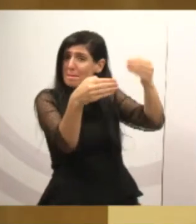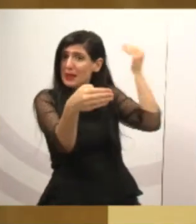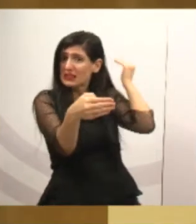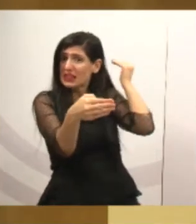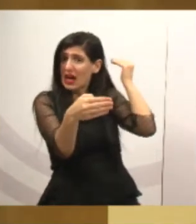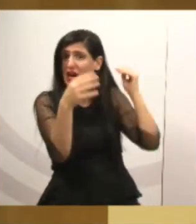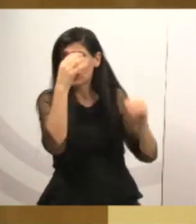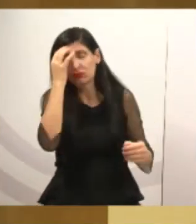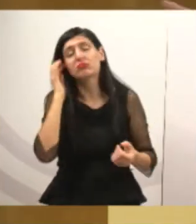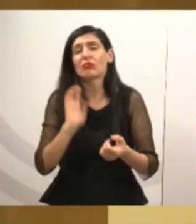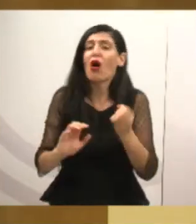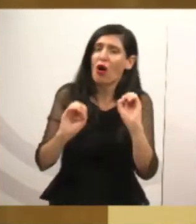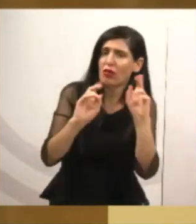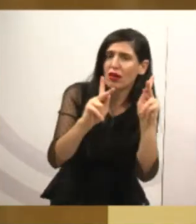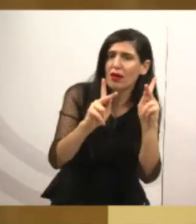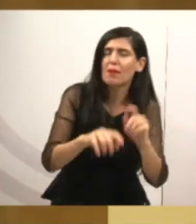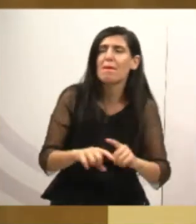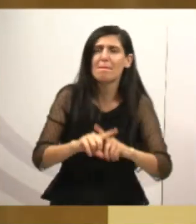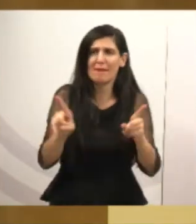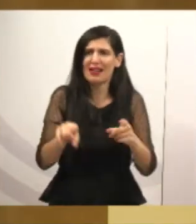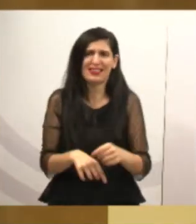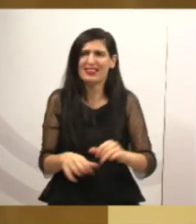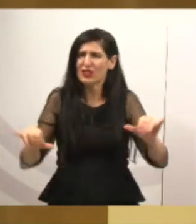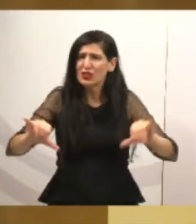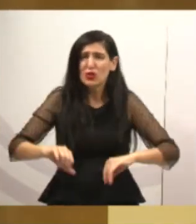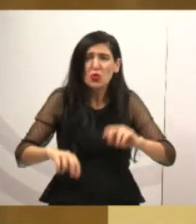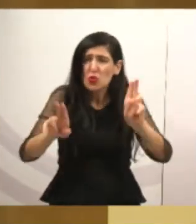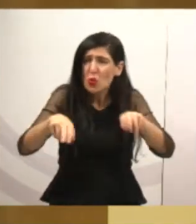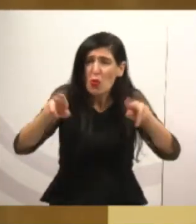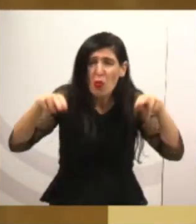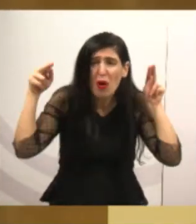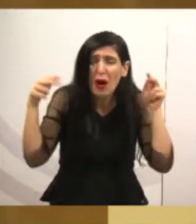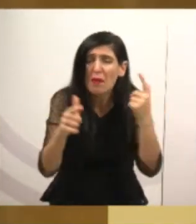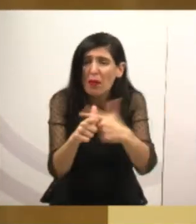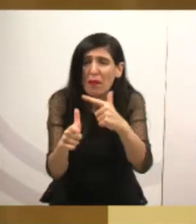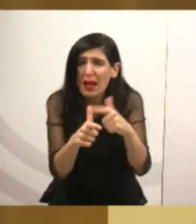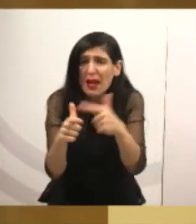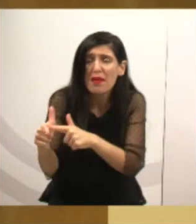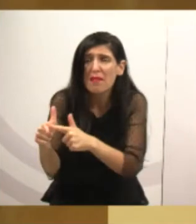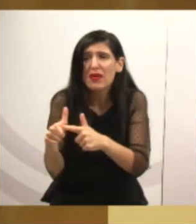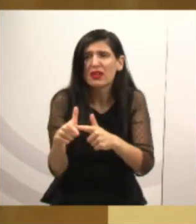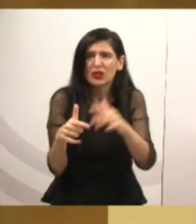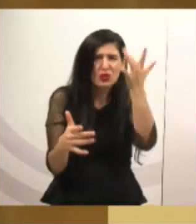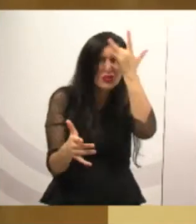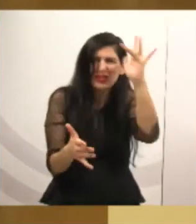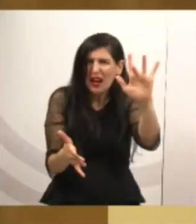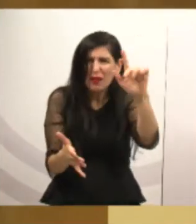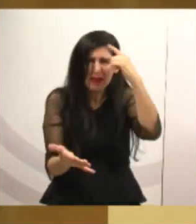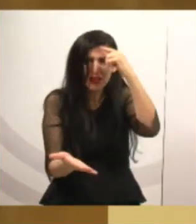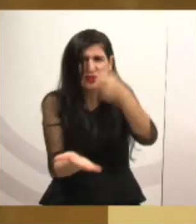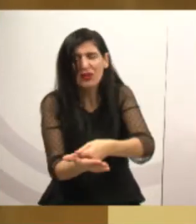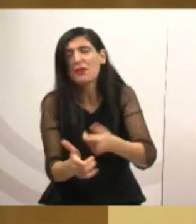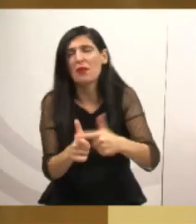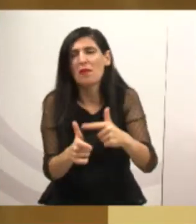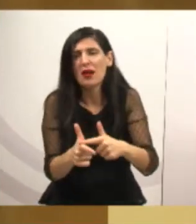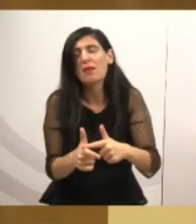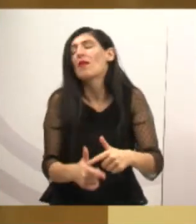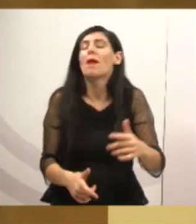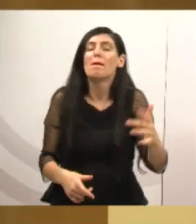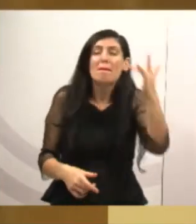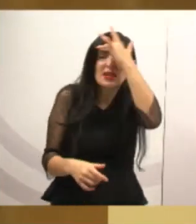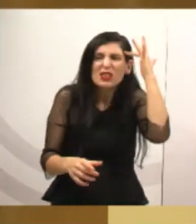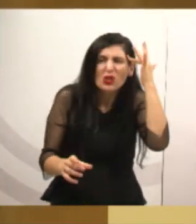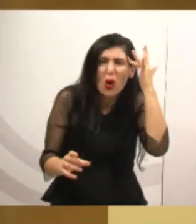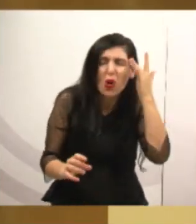fazer um bom mandato, você vai ser hostilizado pela população, pelo povo, principalmente hoje, as redes